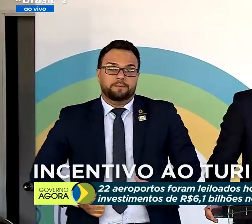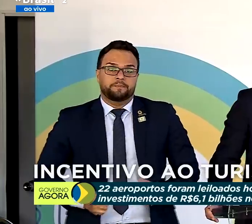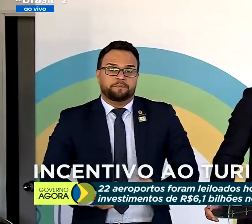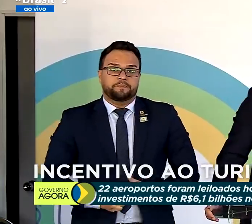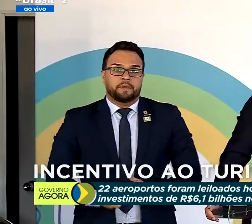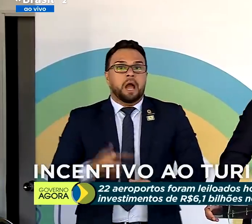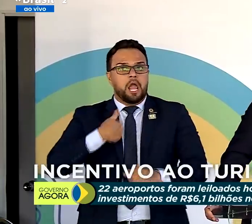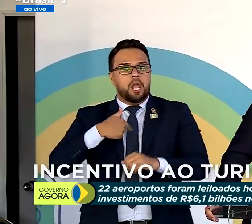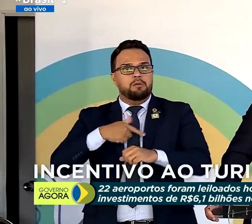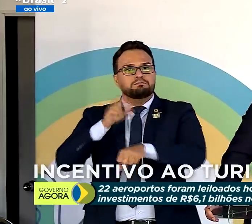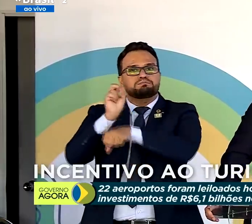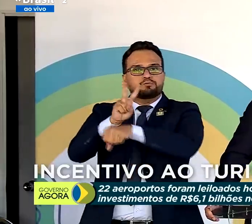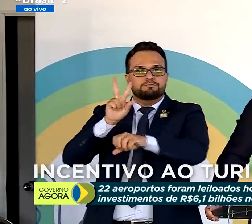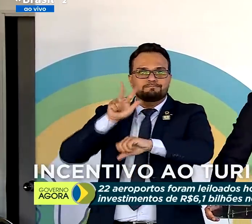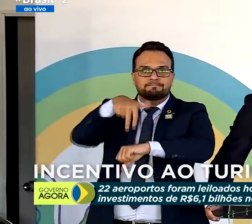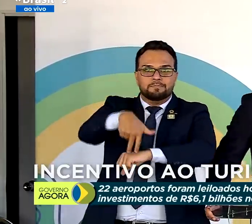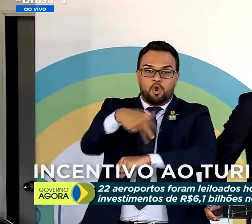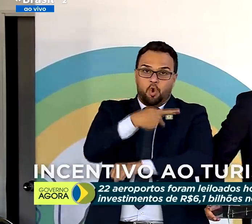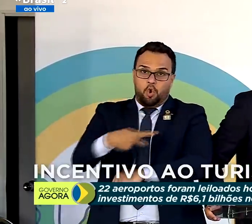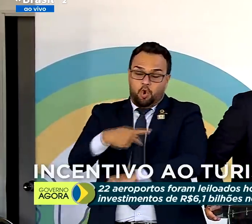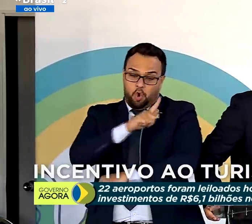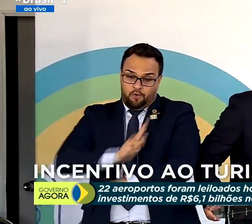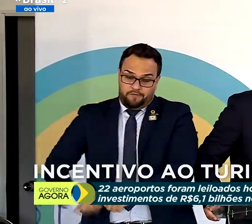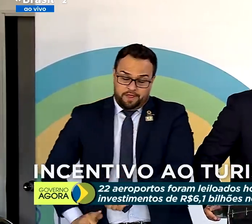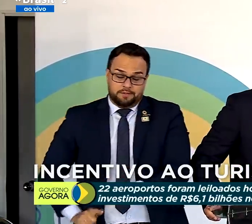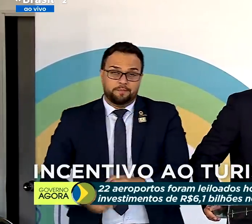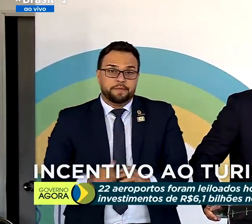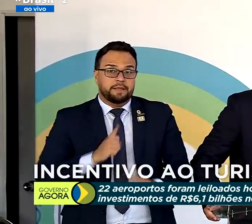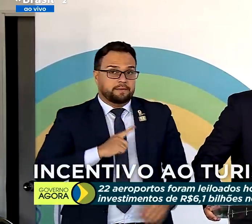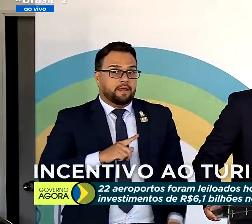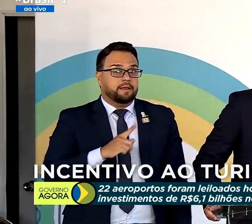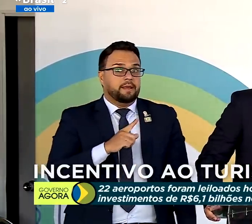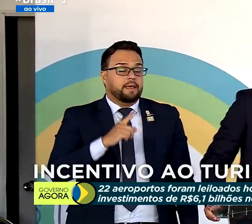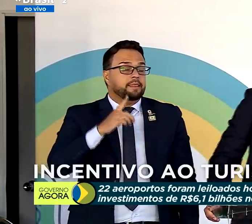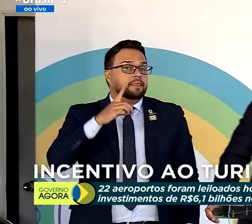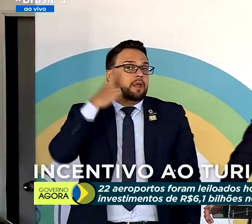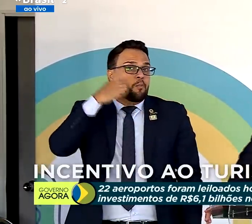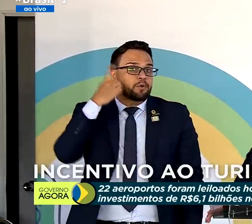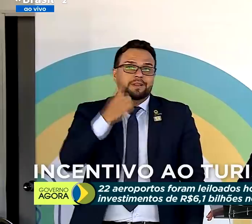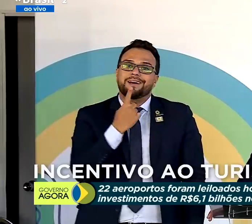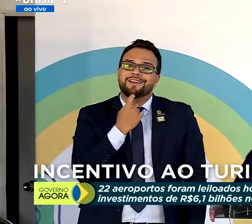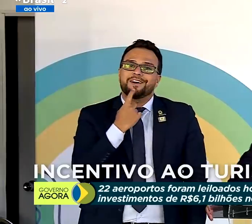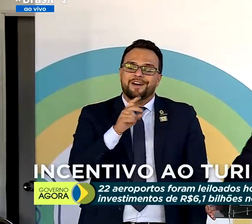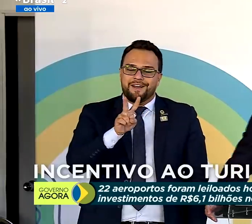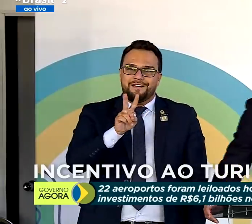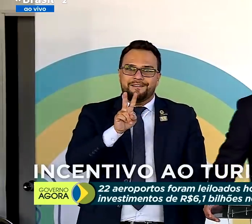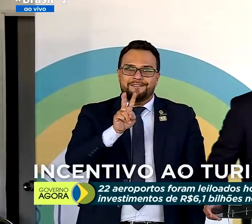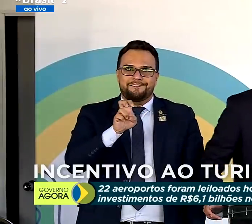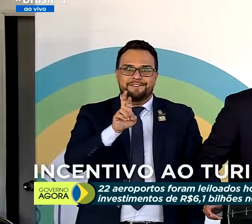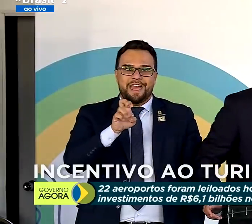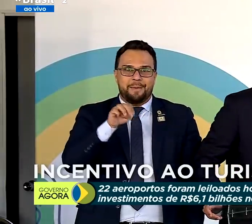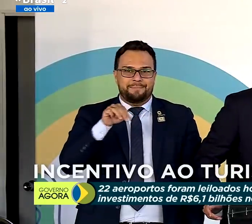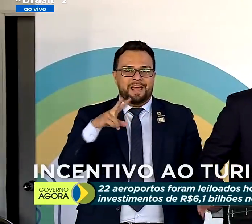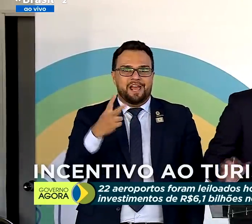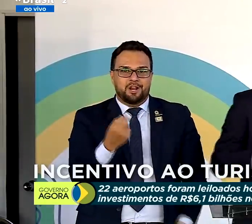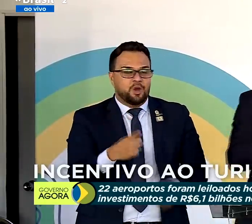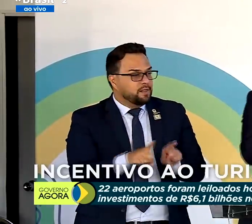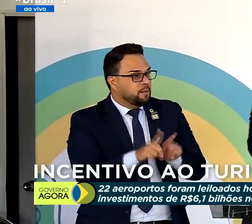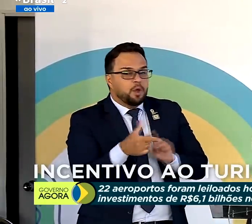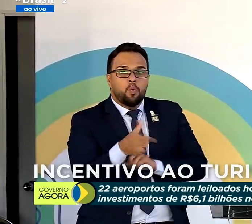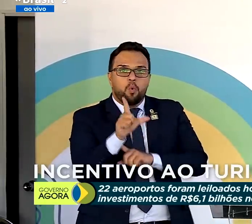jus a dois deputados, o deputado Vermelho e o deputado Jacobo, que não sei se está presente,